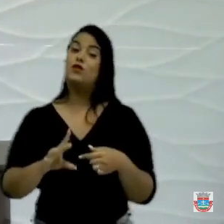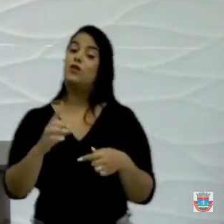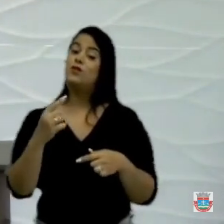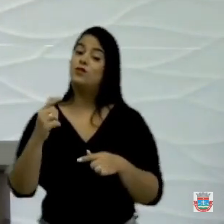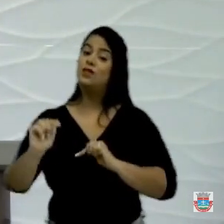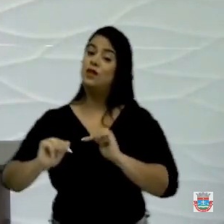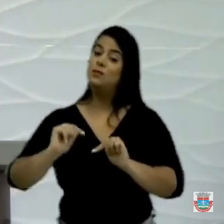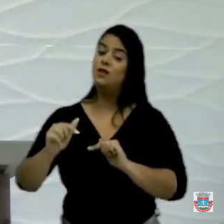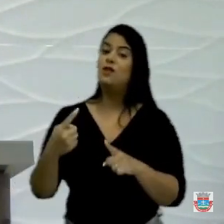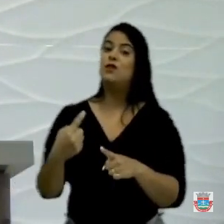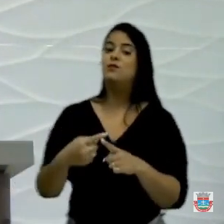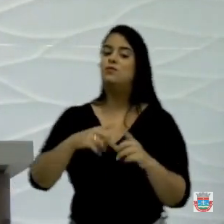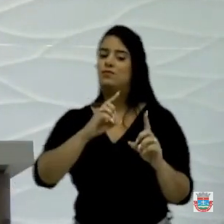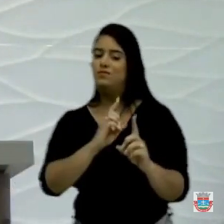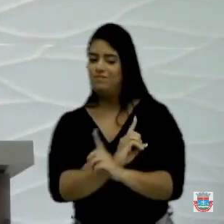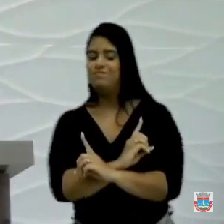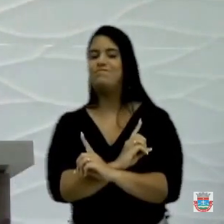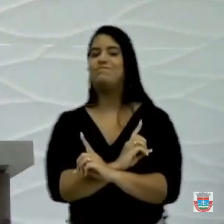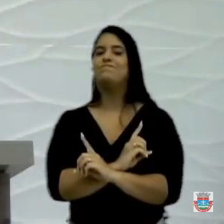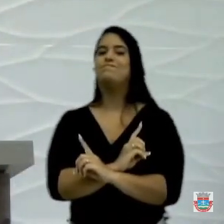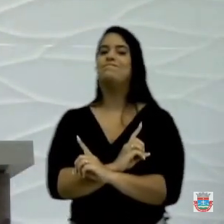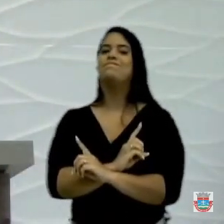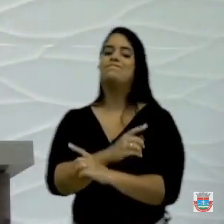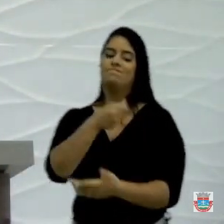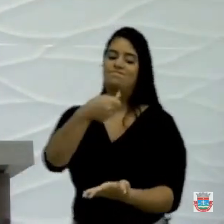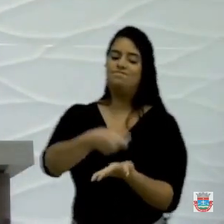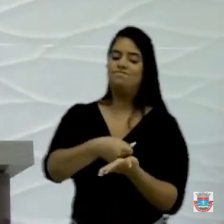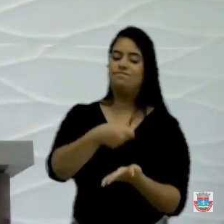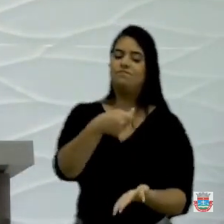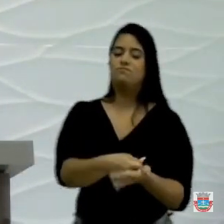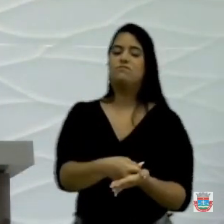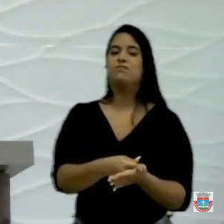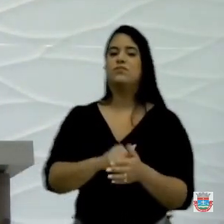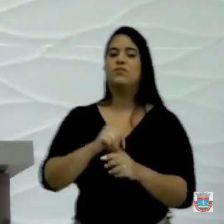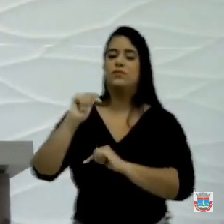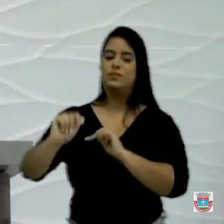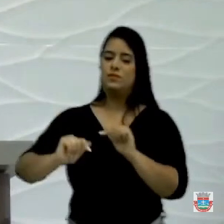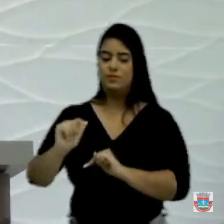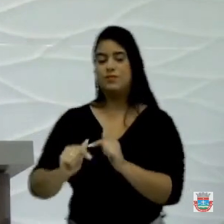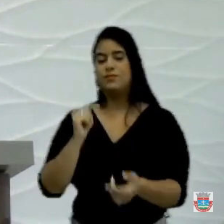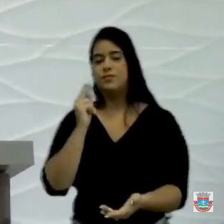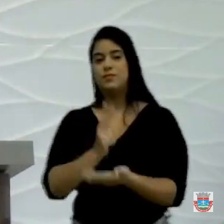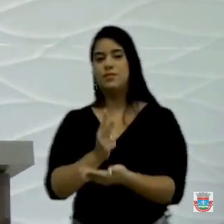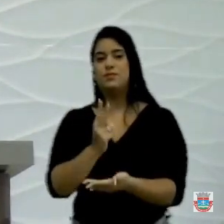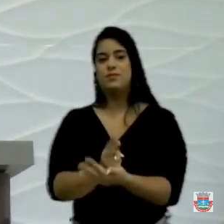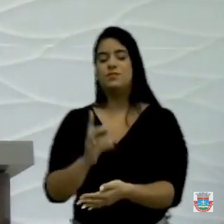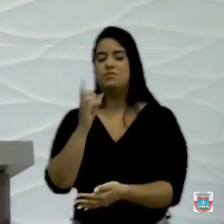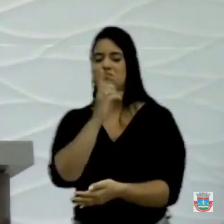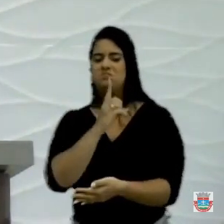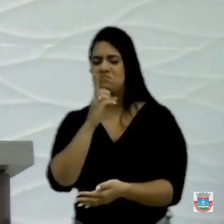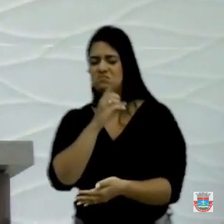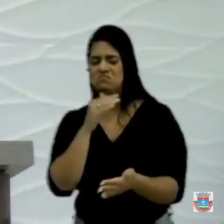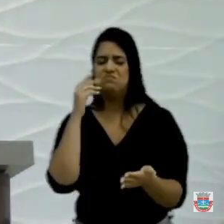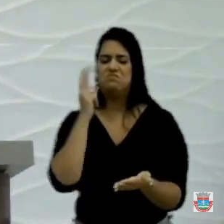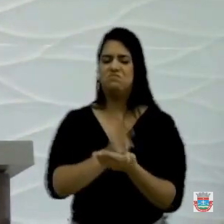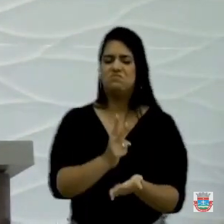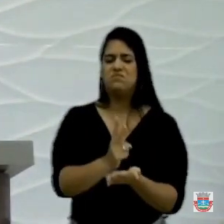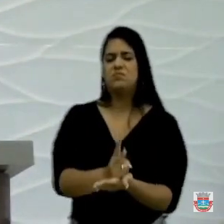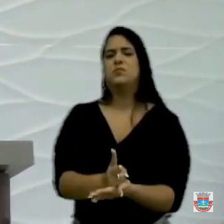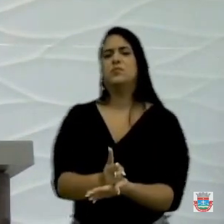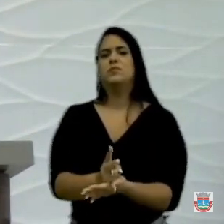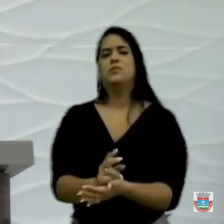porque a oposição fez eles trabalharem, porque a oposição trabalha direto, de domingo a domingo, sem se cansar.